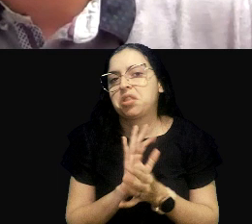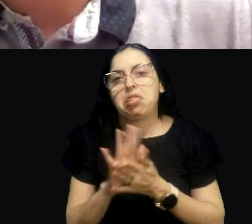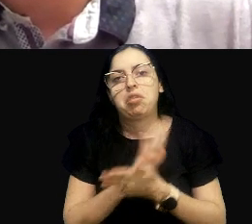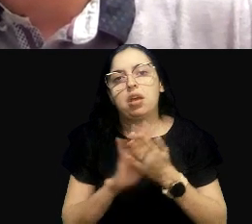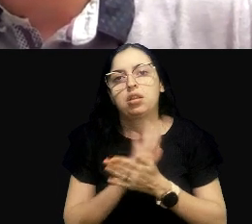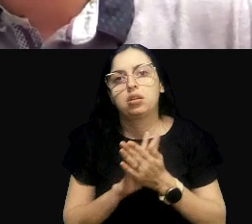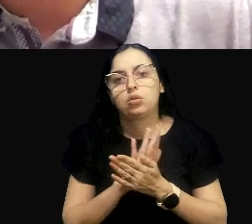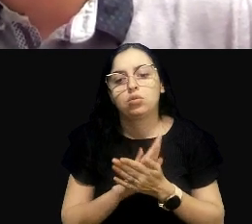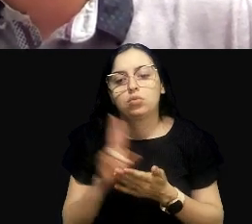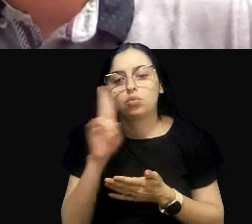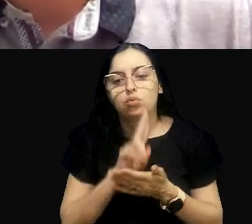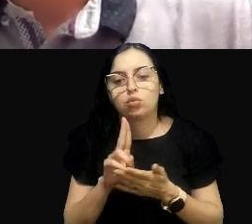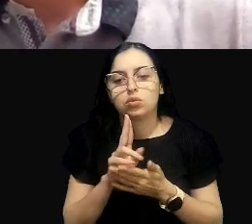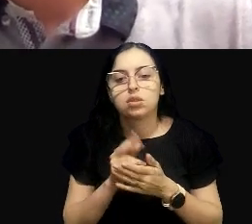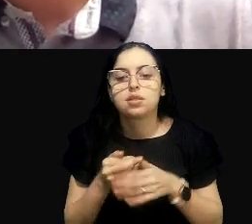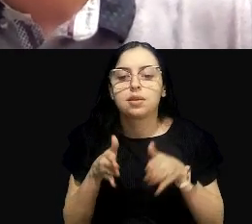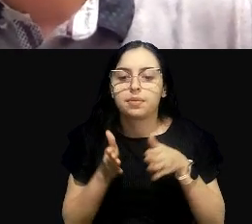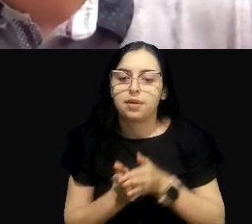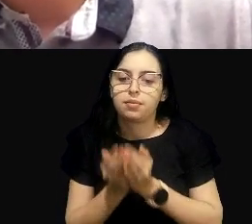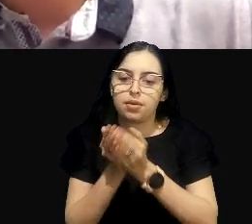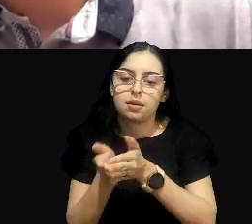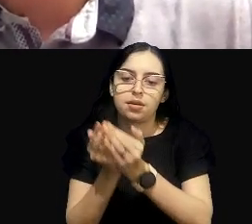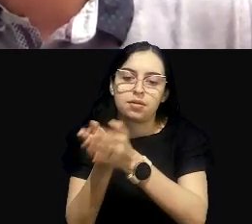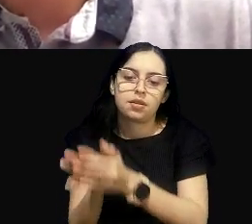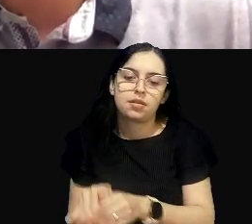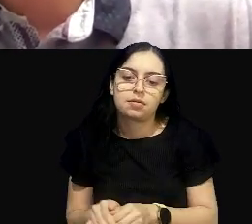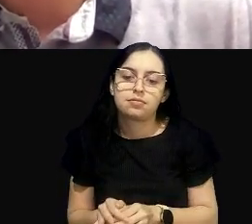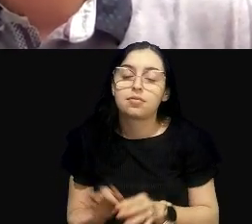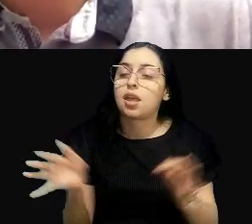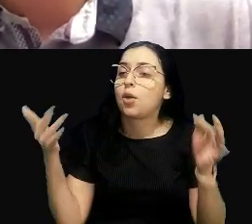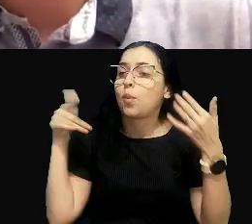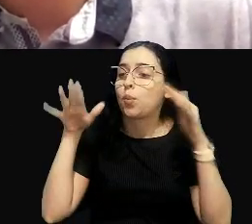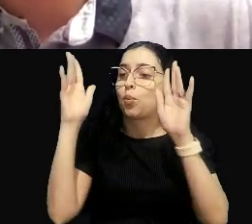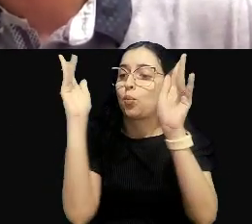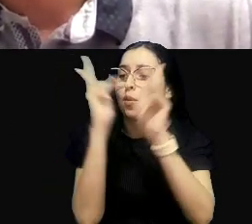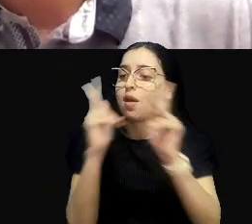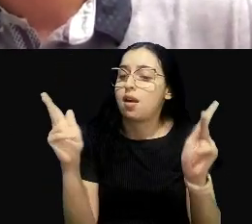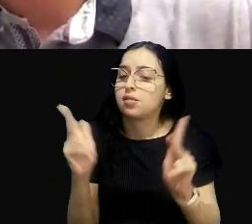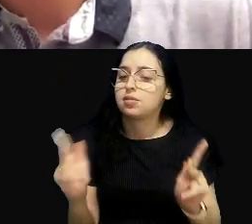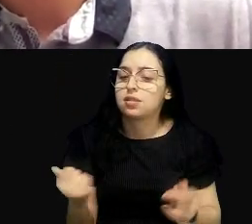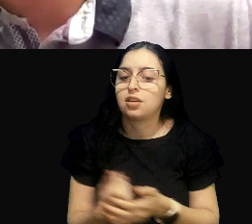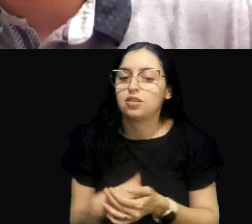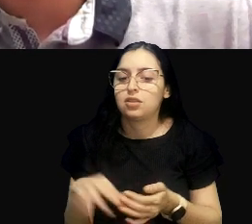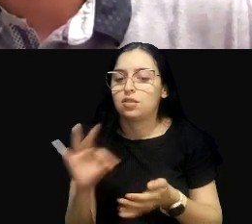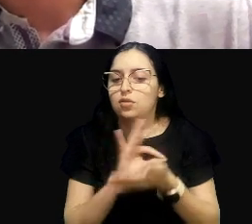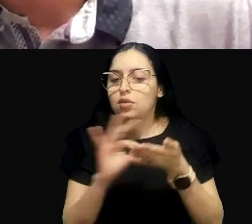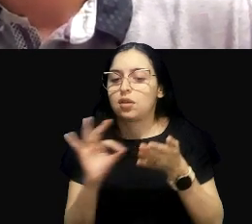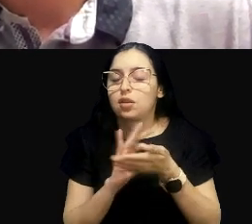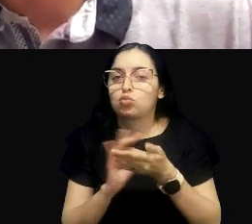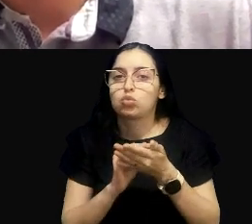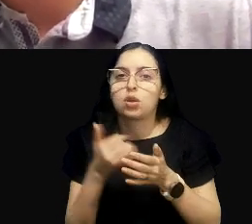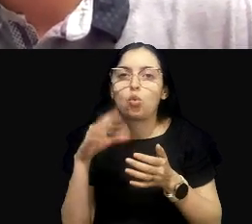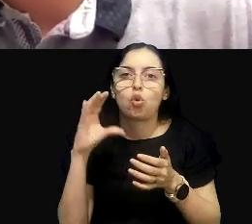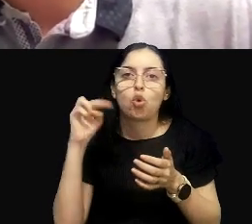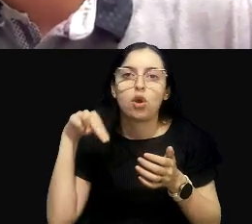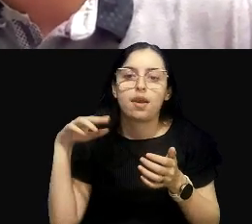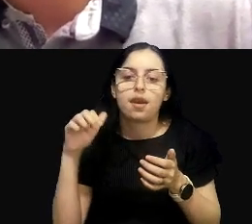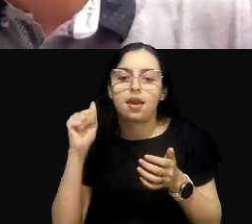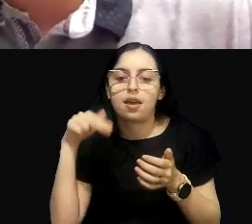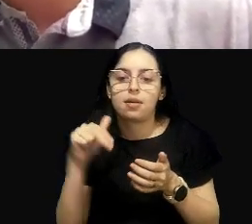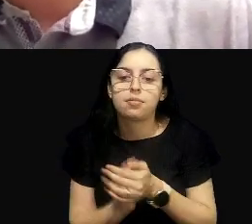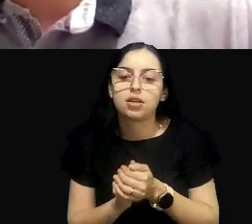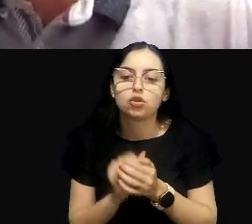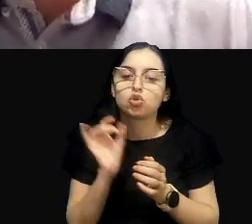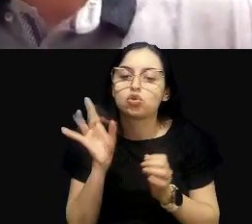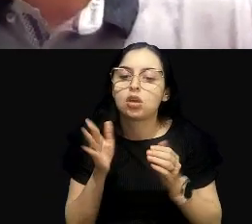utilizar aquela água para navegação e para harmonia paisagística, é o que está escrito lá na resolução CONAMA. Então, o rio Pinheiros, ele só